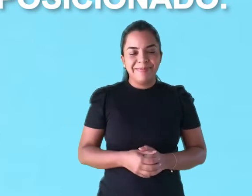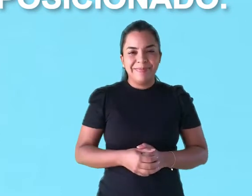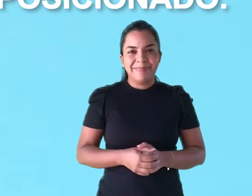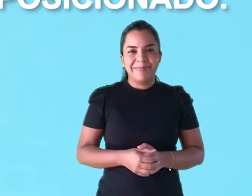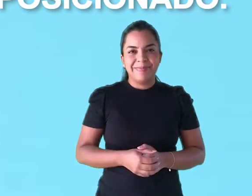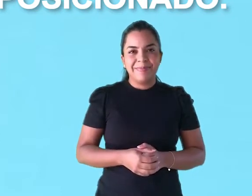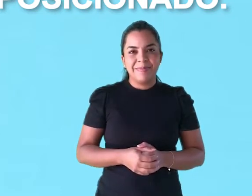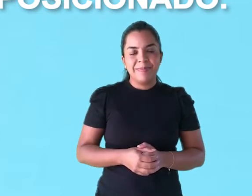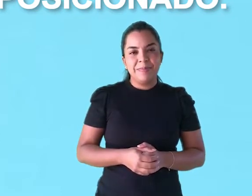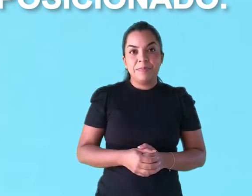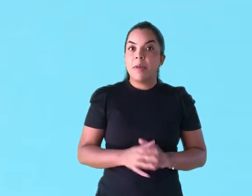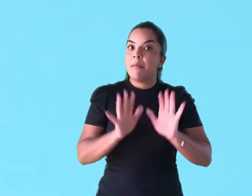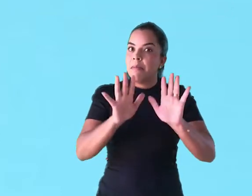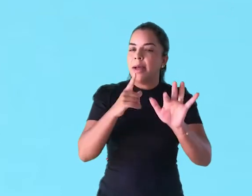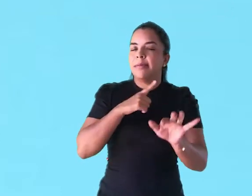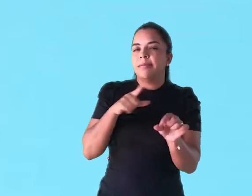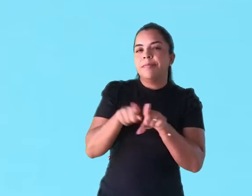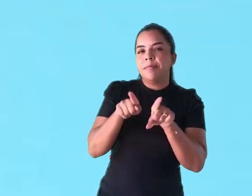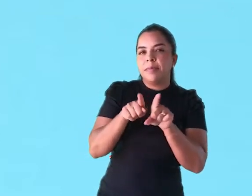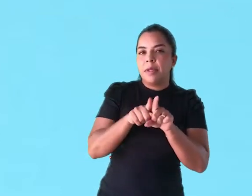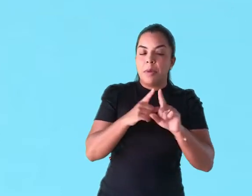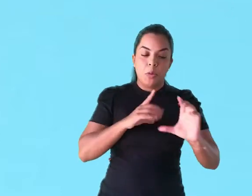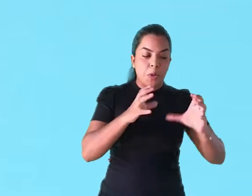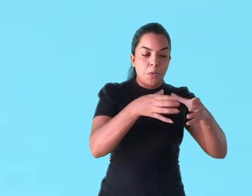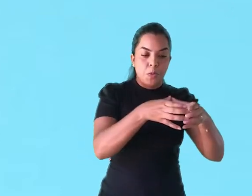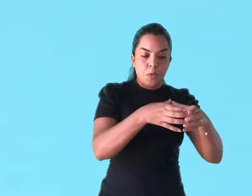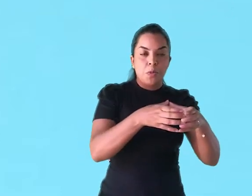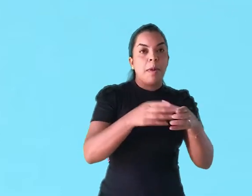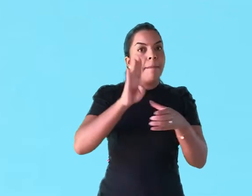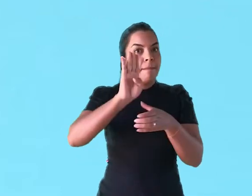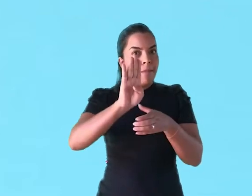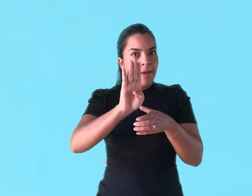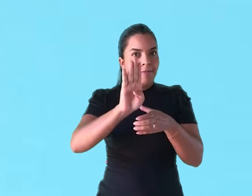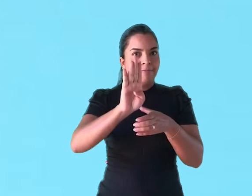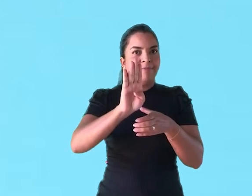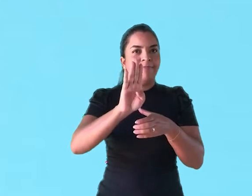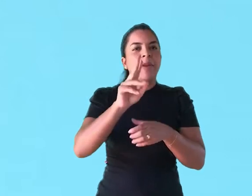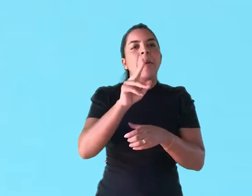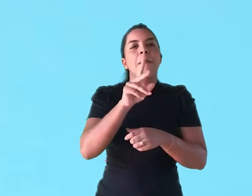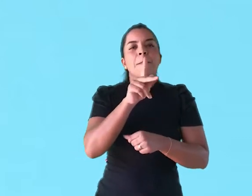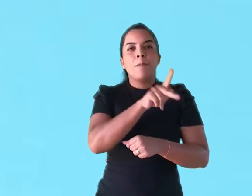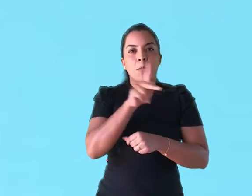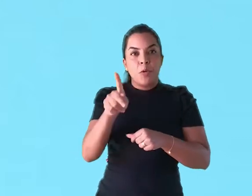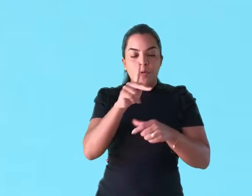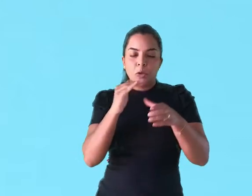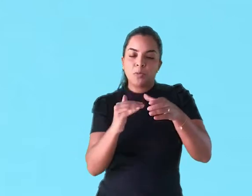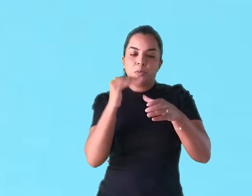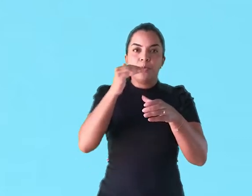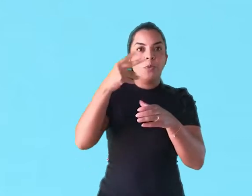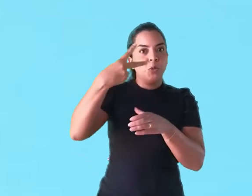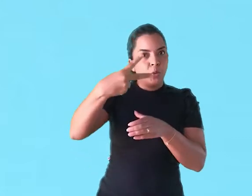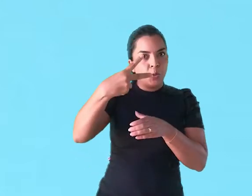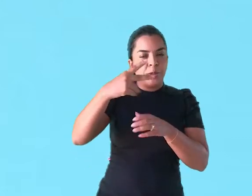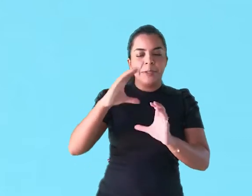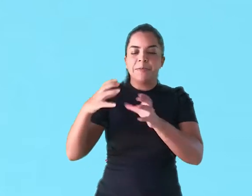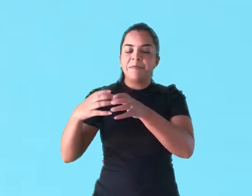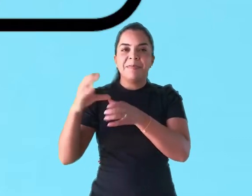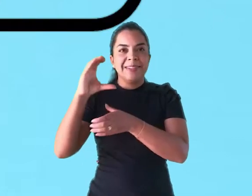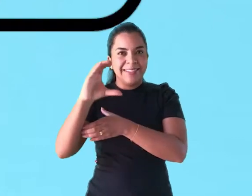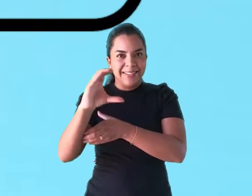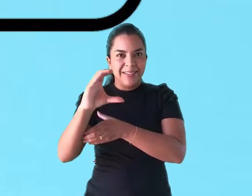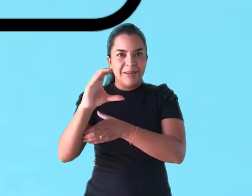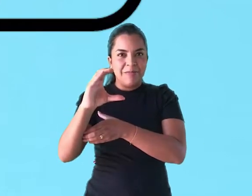em que está posicionado. Ainda existem as classes B, professor assistente com dois níveis,